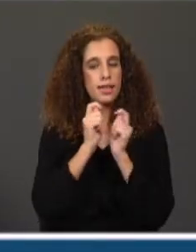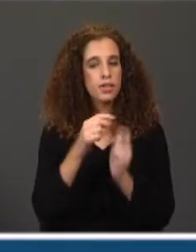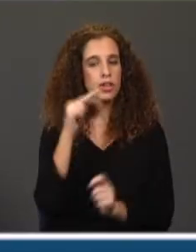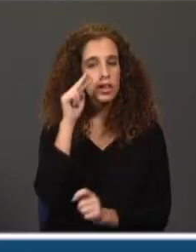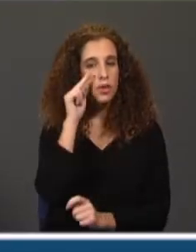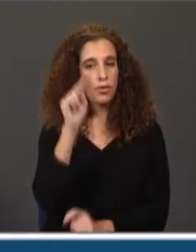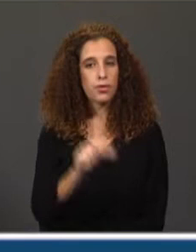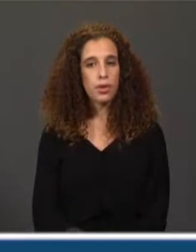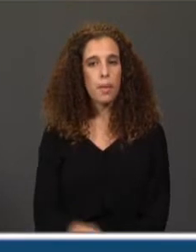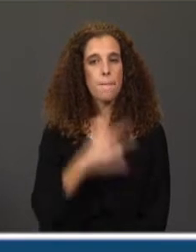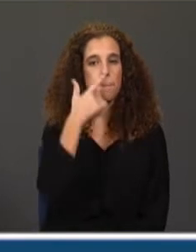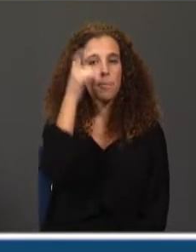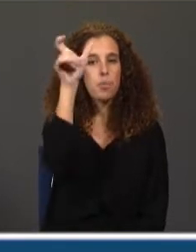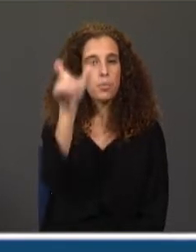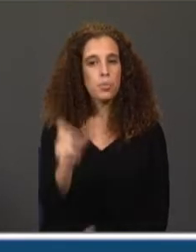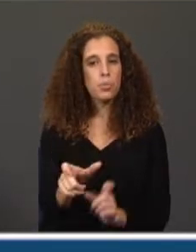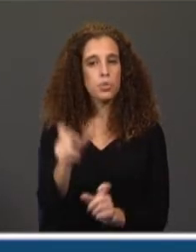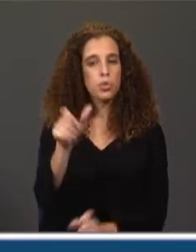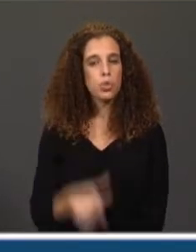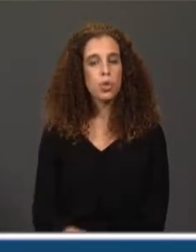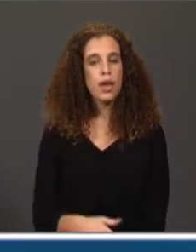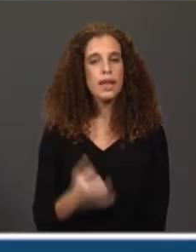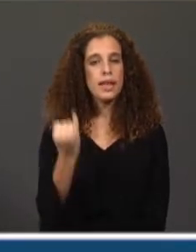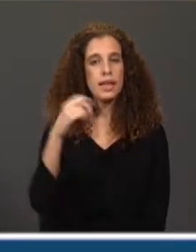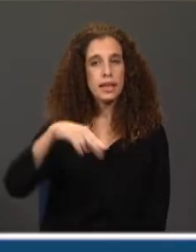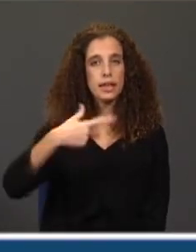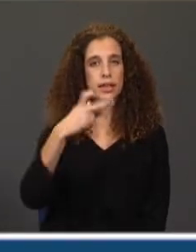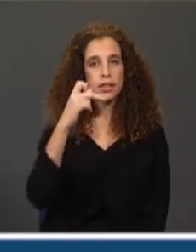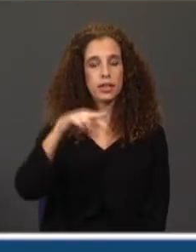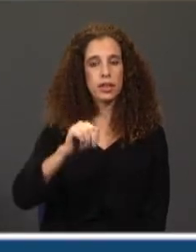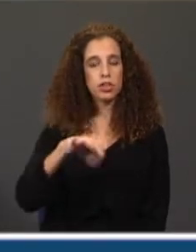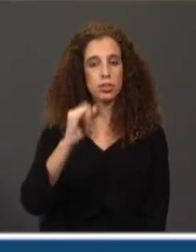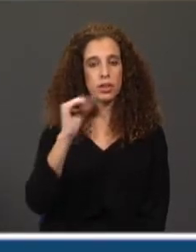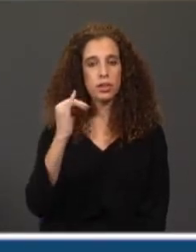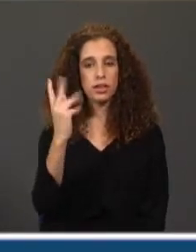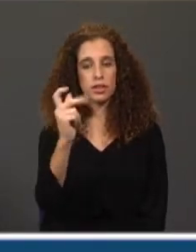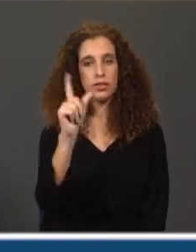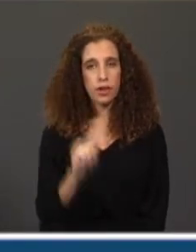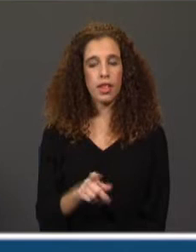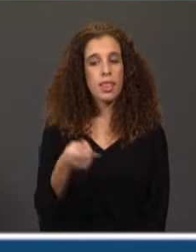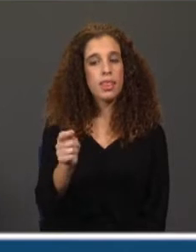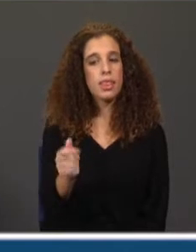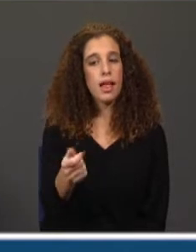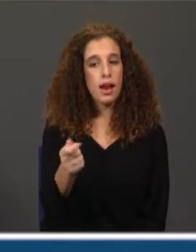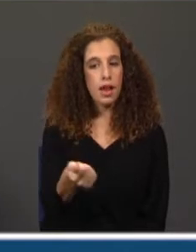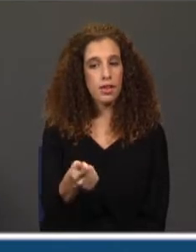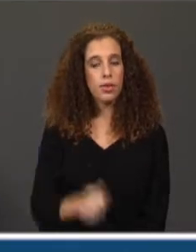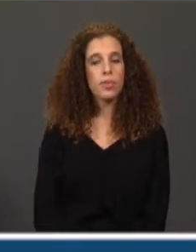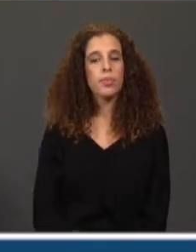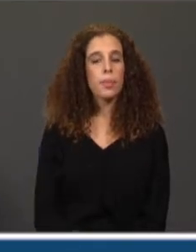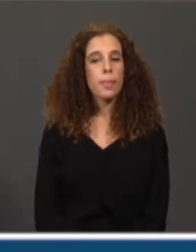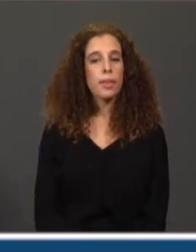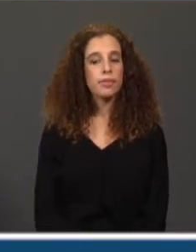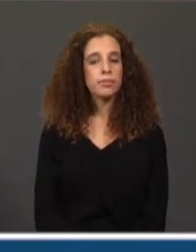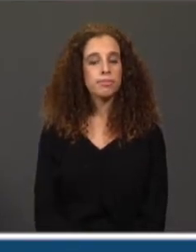e intransmissível. É uma entrevista radiofónica, um programa radiofónico que acontece com alguma regularidade ou acontecia, e então